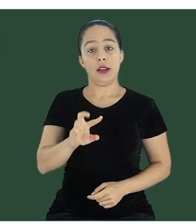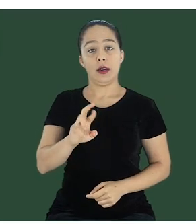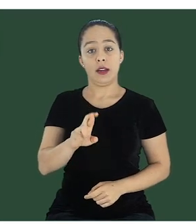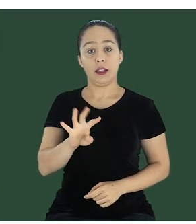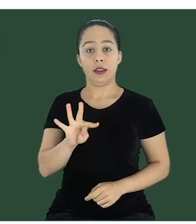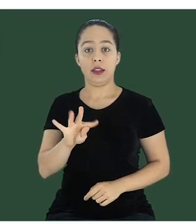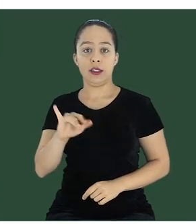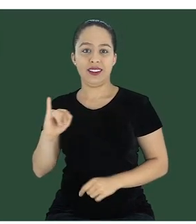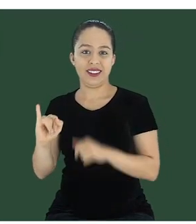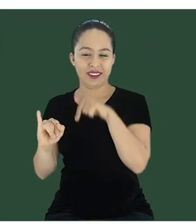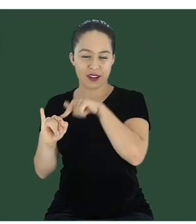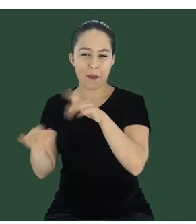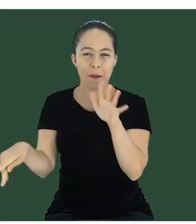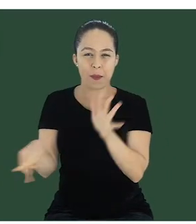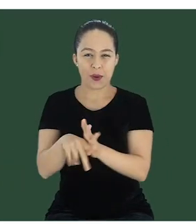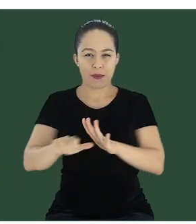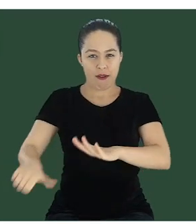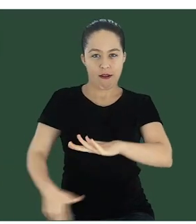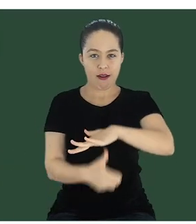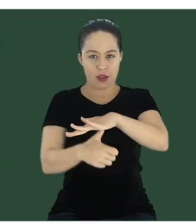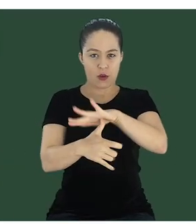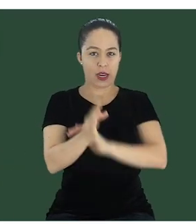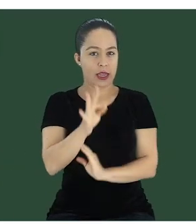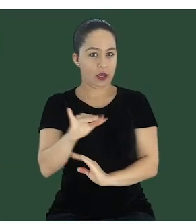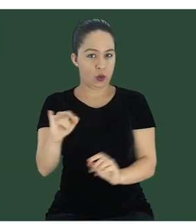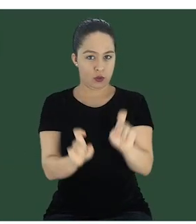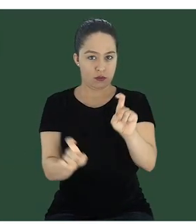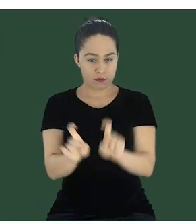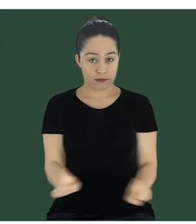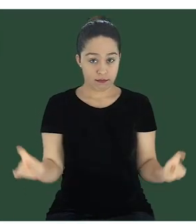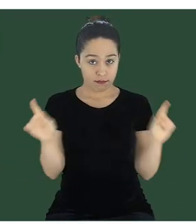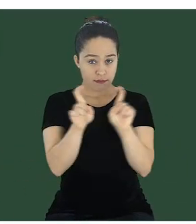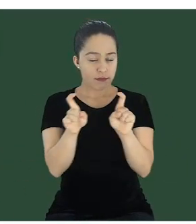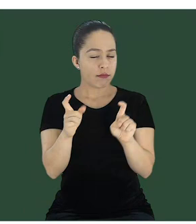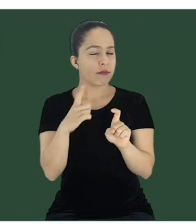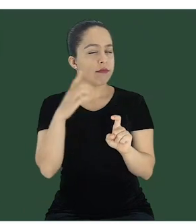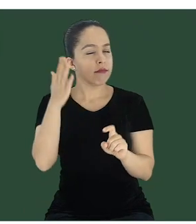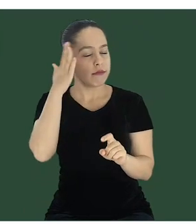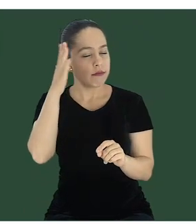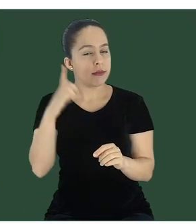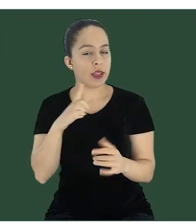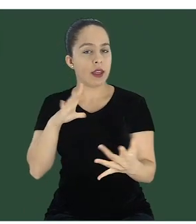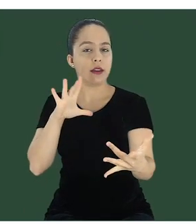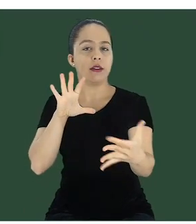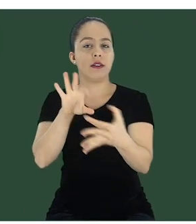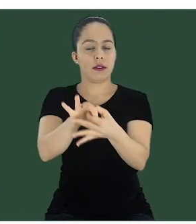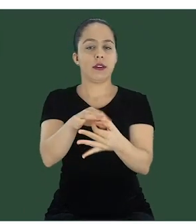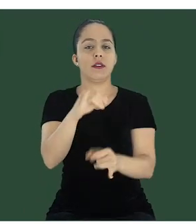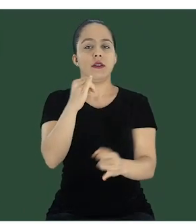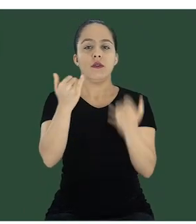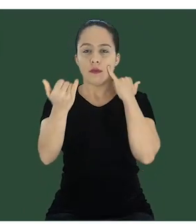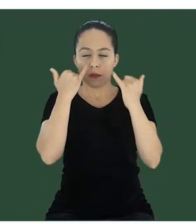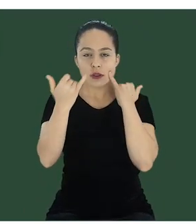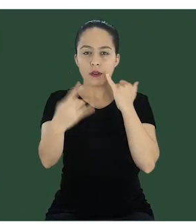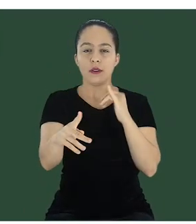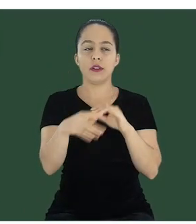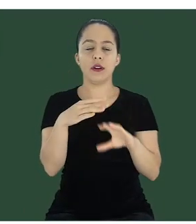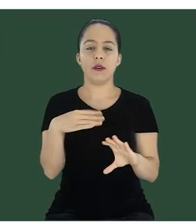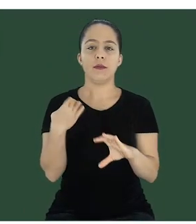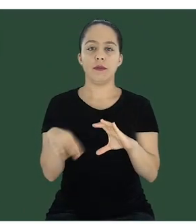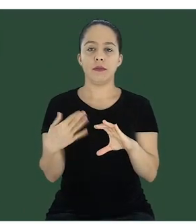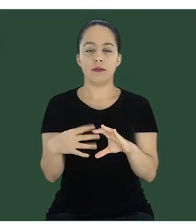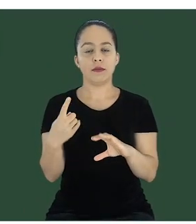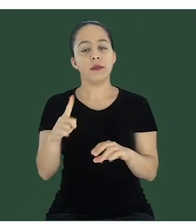DTI, tem acesso às informações da sua conta de e-mail, incluindo os dados que você armazenar com essa